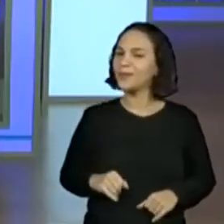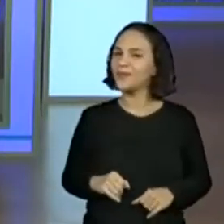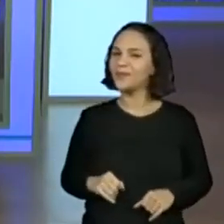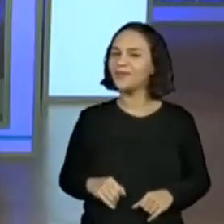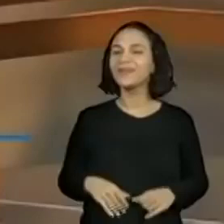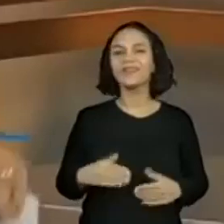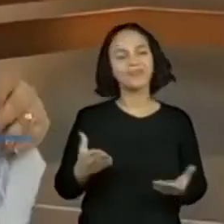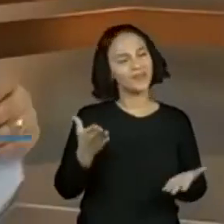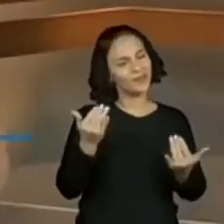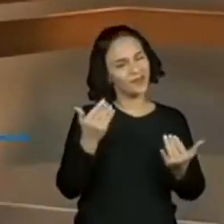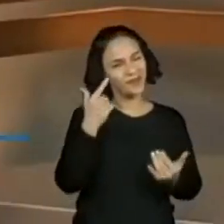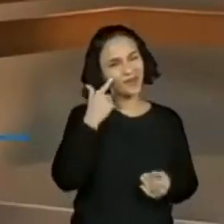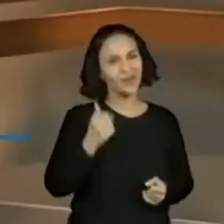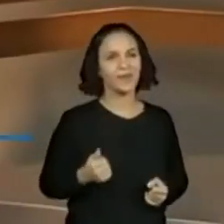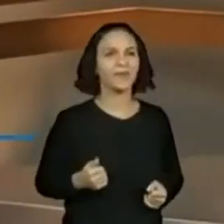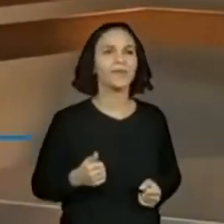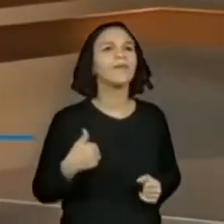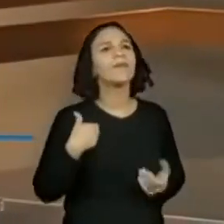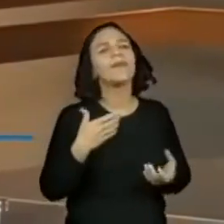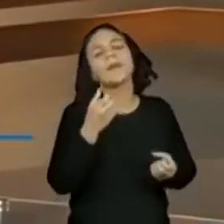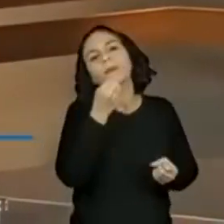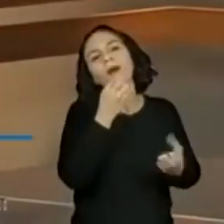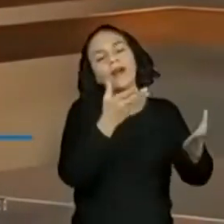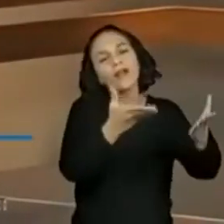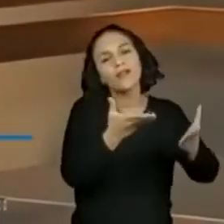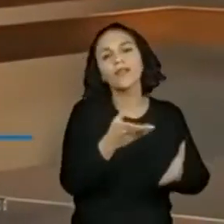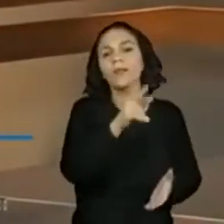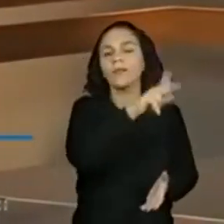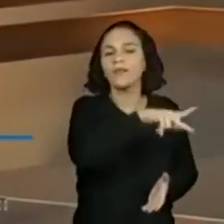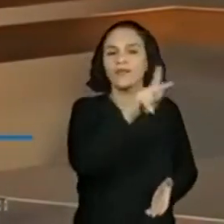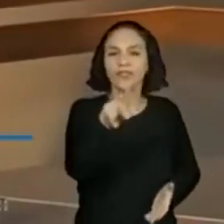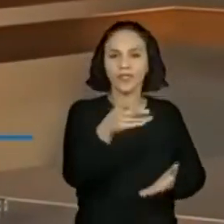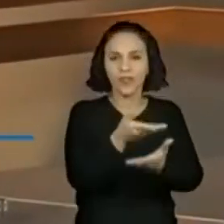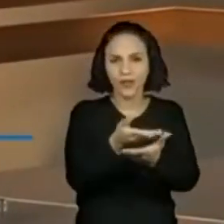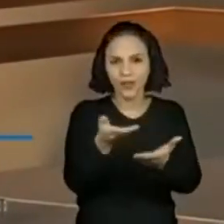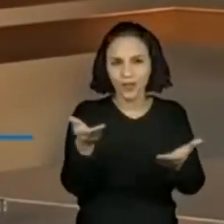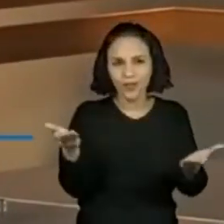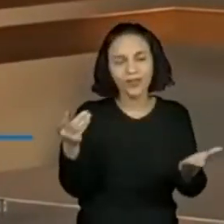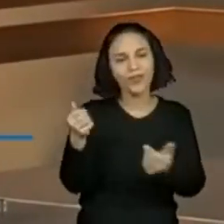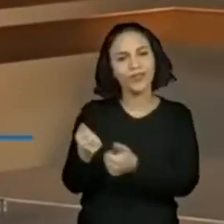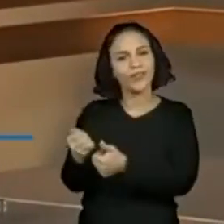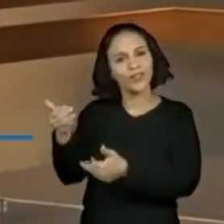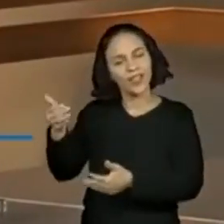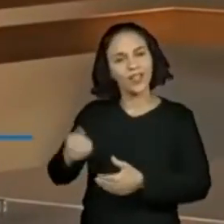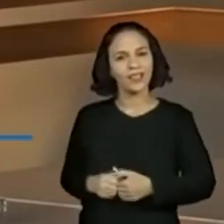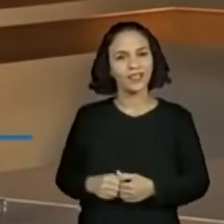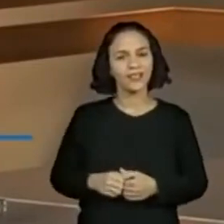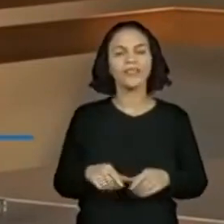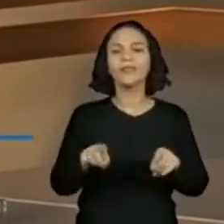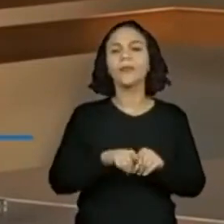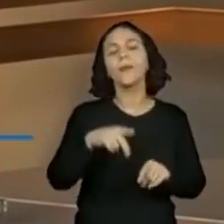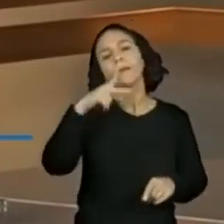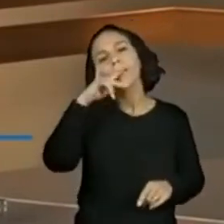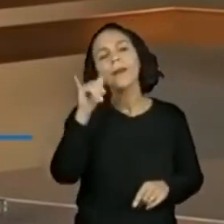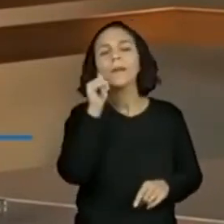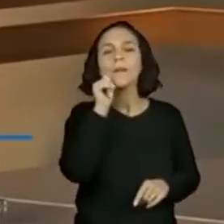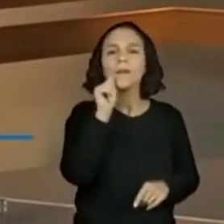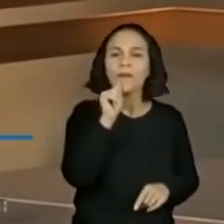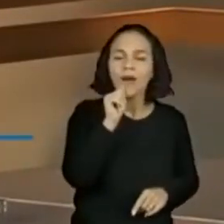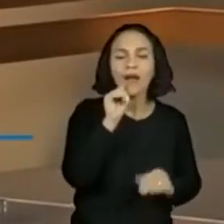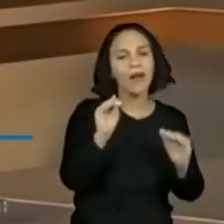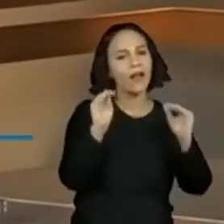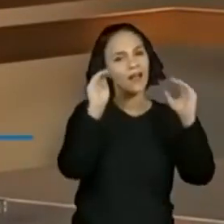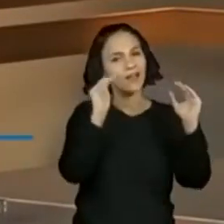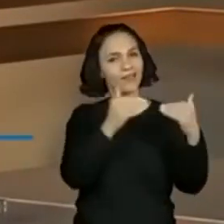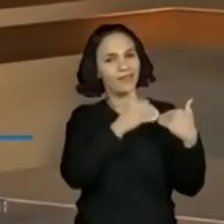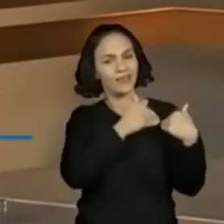Galerinha, vamos aqui. Eu quero dar as boas-vindas aos professores que estão aqui no nosso chat. Aos pais e responsáveis e